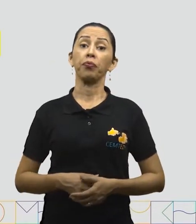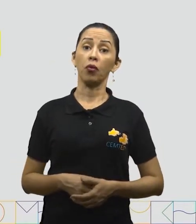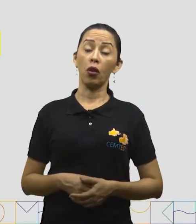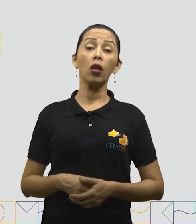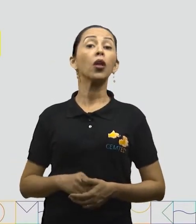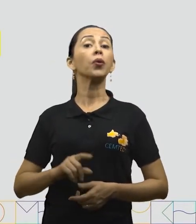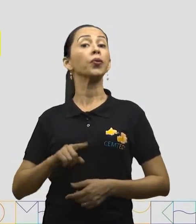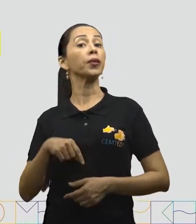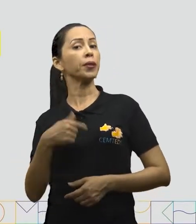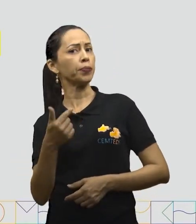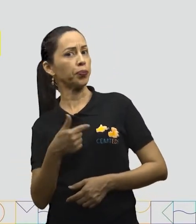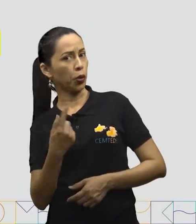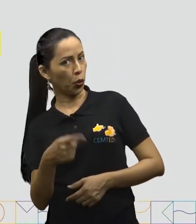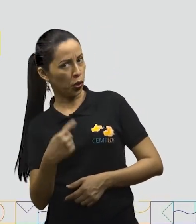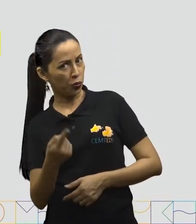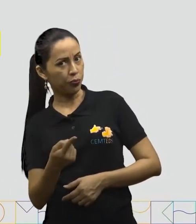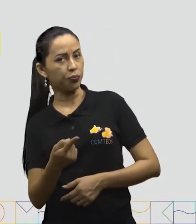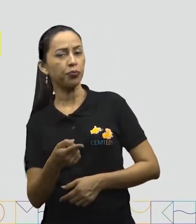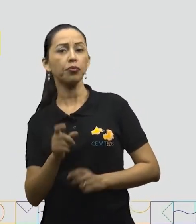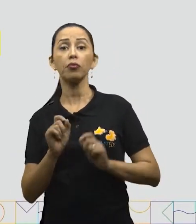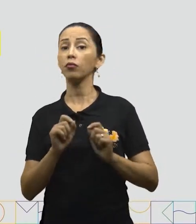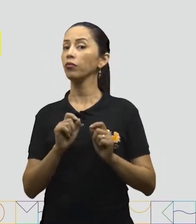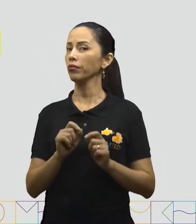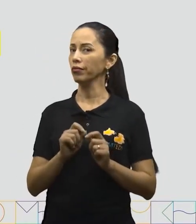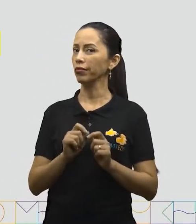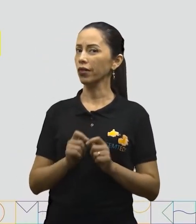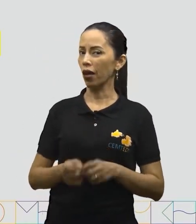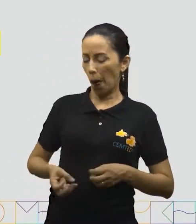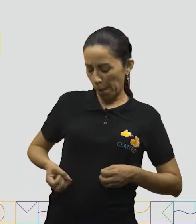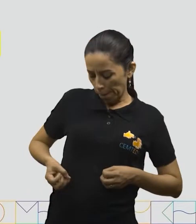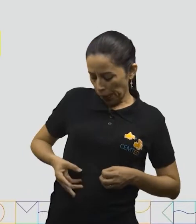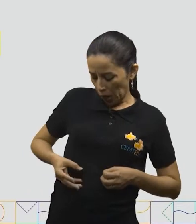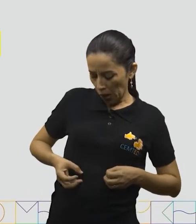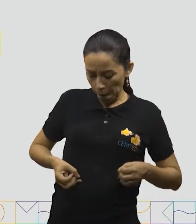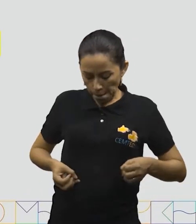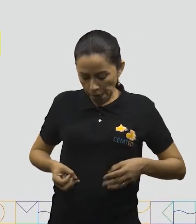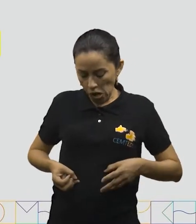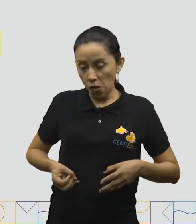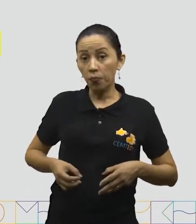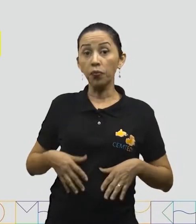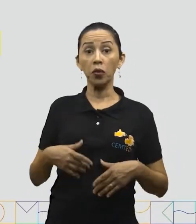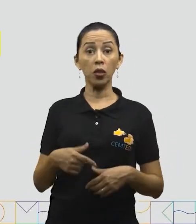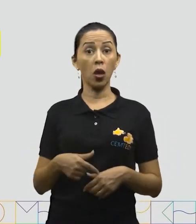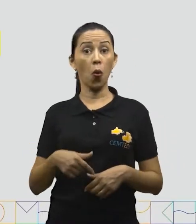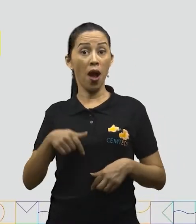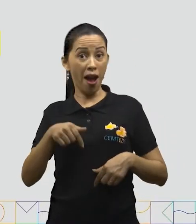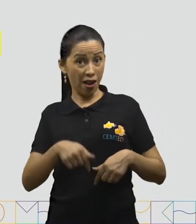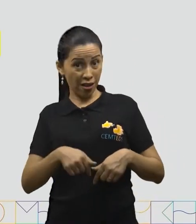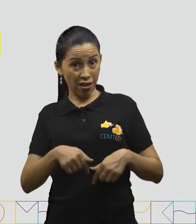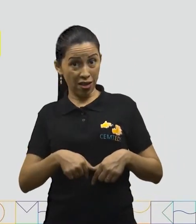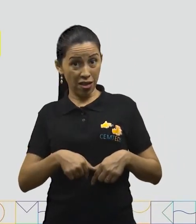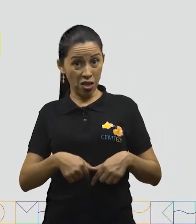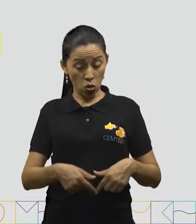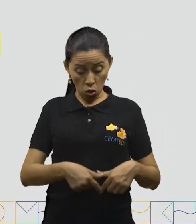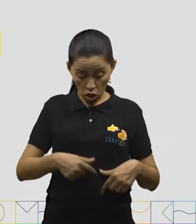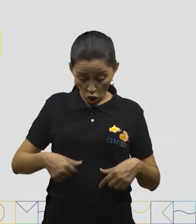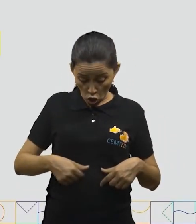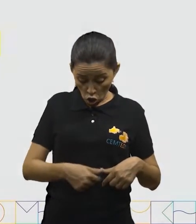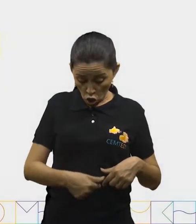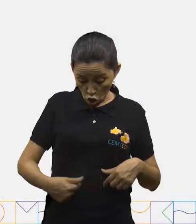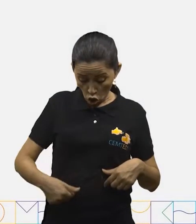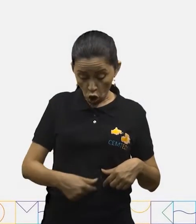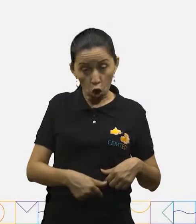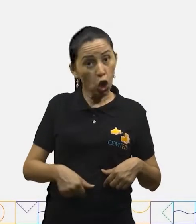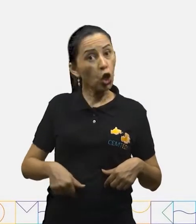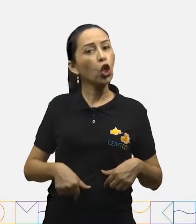no bolo alimentar. No intestino delgado, são absorvidos alguns nutrientes e um pouco de água do bolo alimentar.